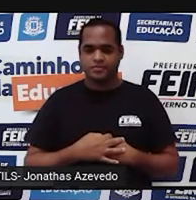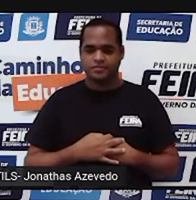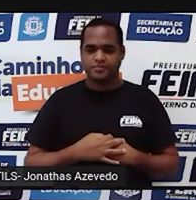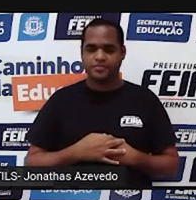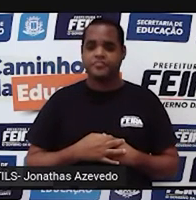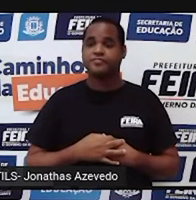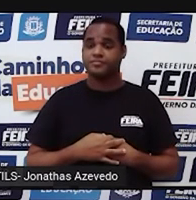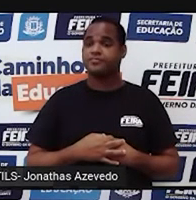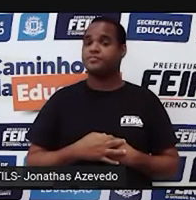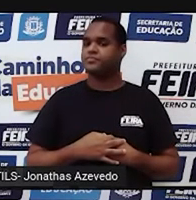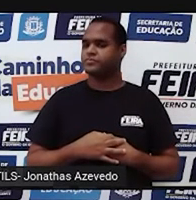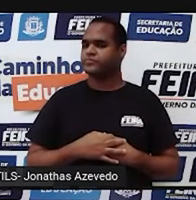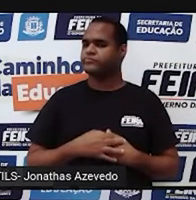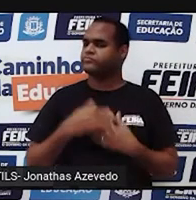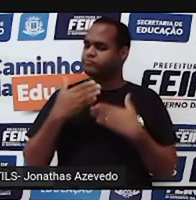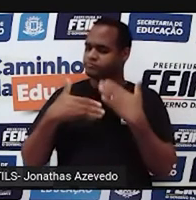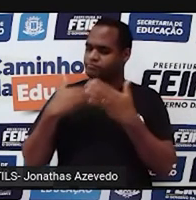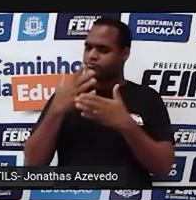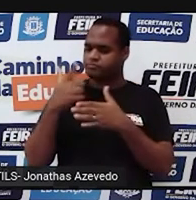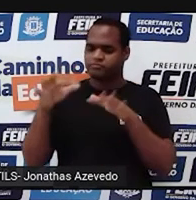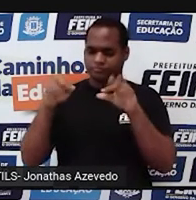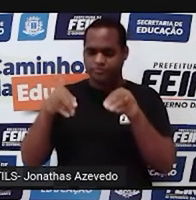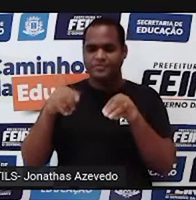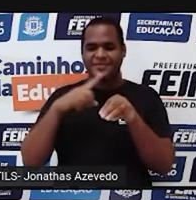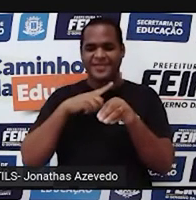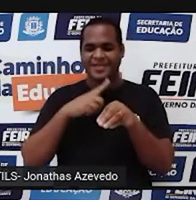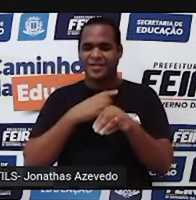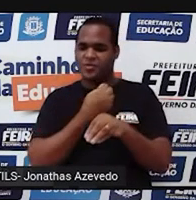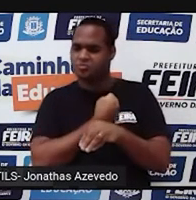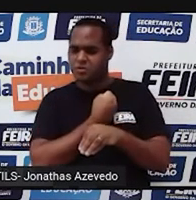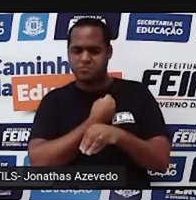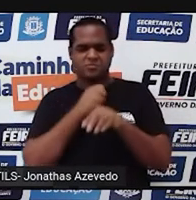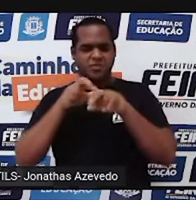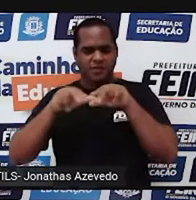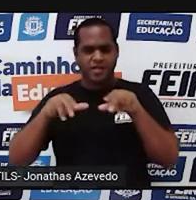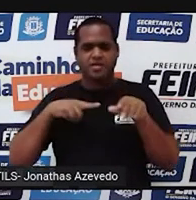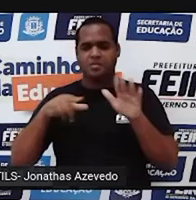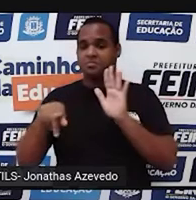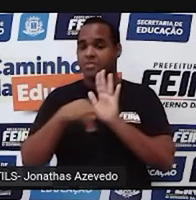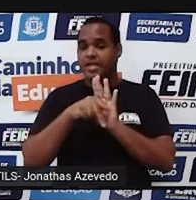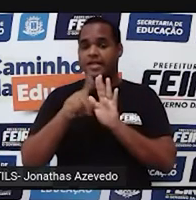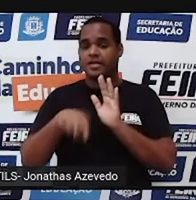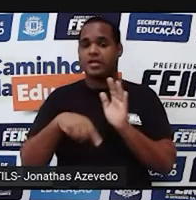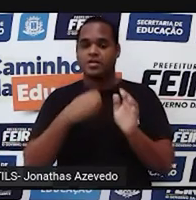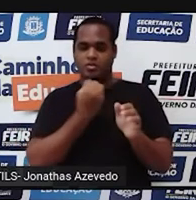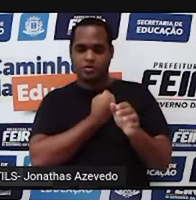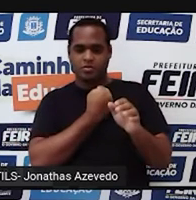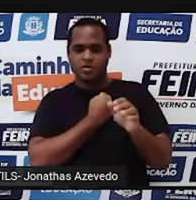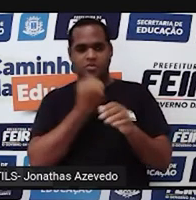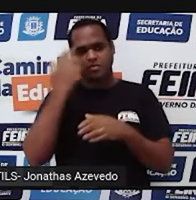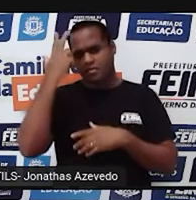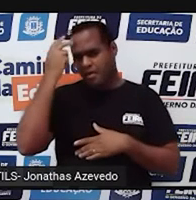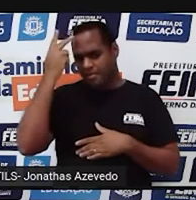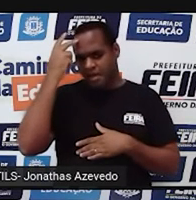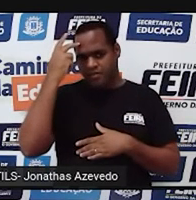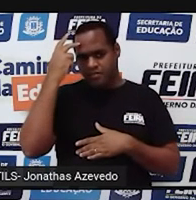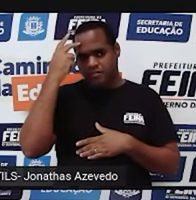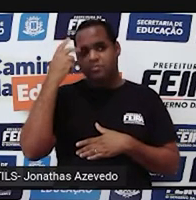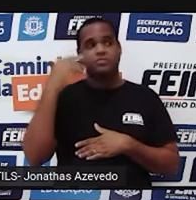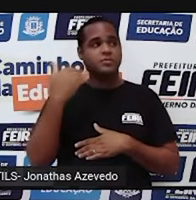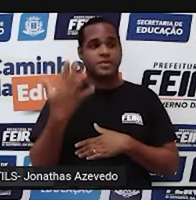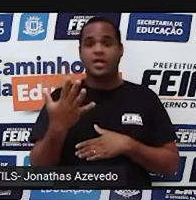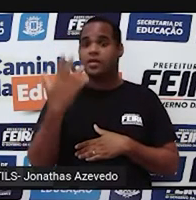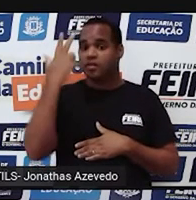essa infinidade de números faz parte dos números naturais, que